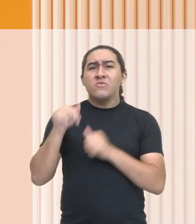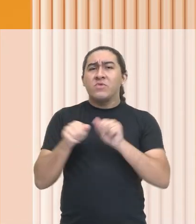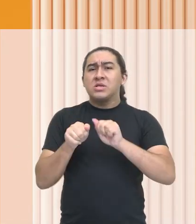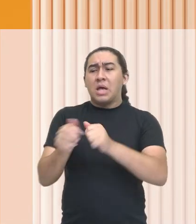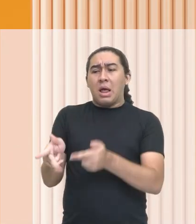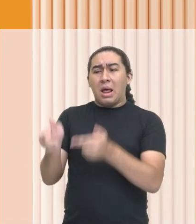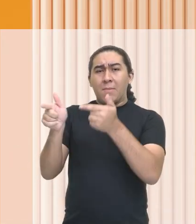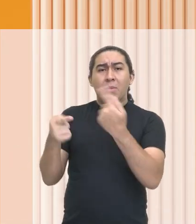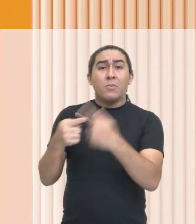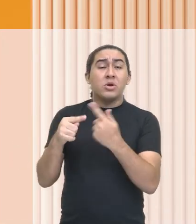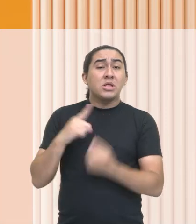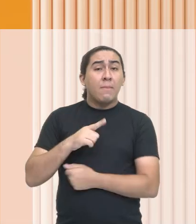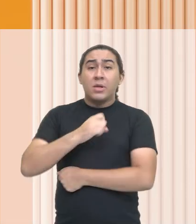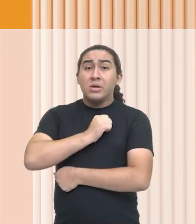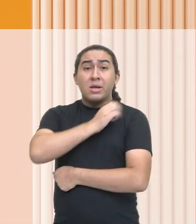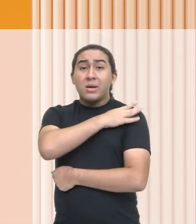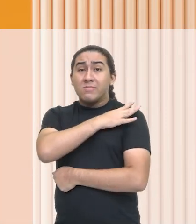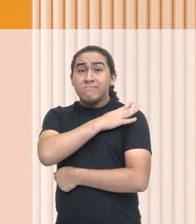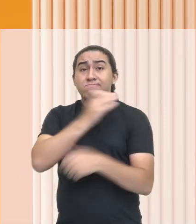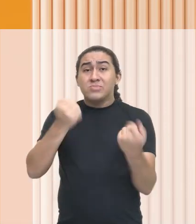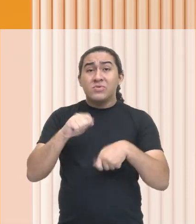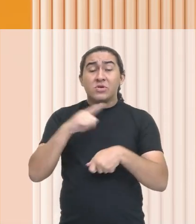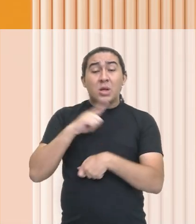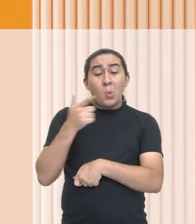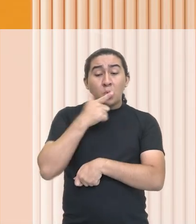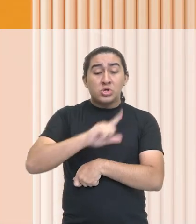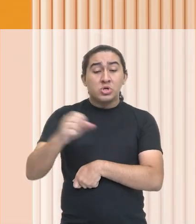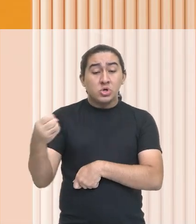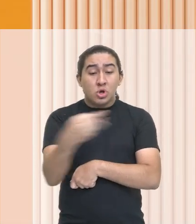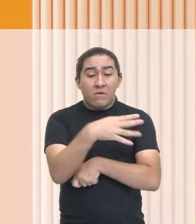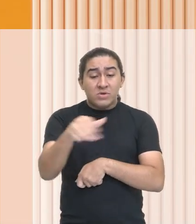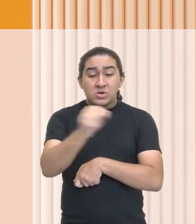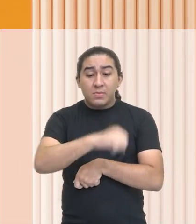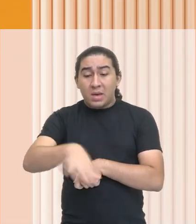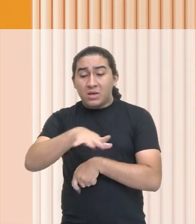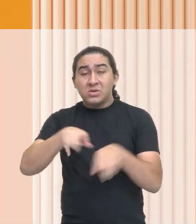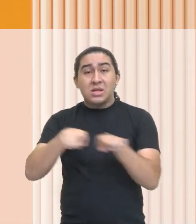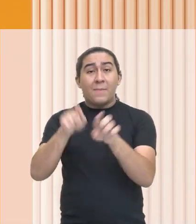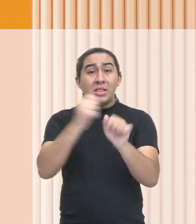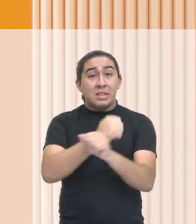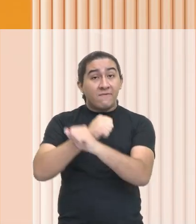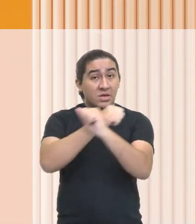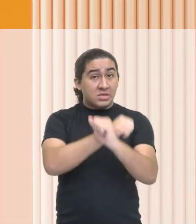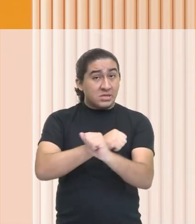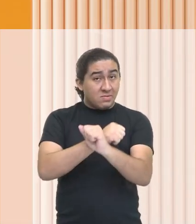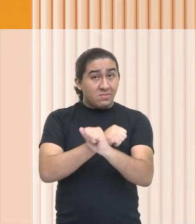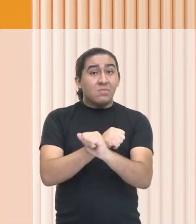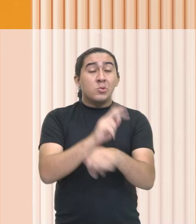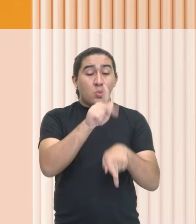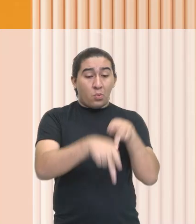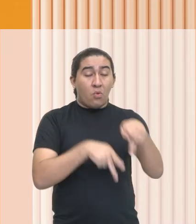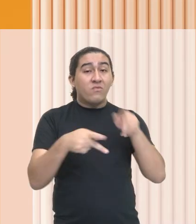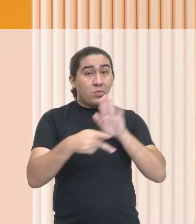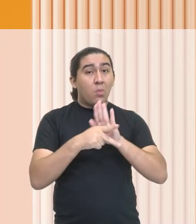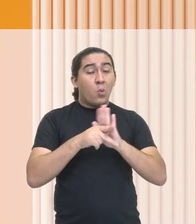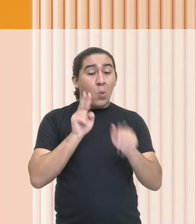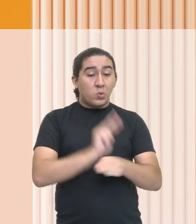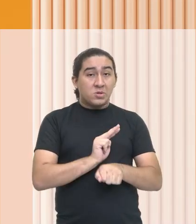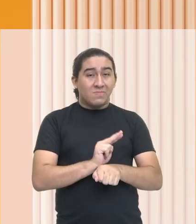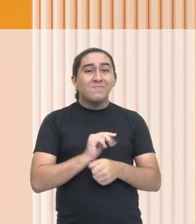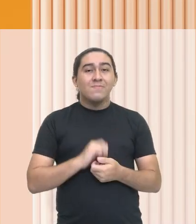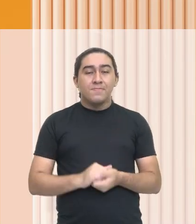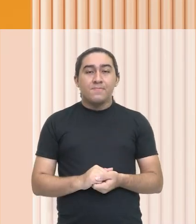Por o Exército para avançar, para conquistar novos territórios e ainda também guarnecer, ou seja, proteger.